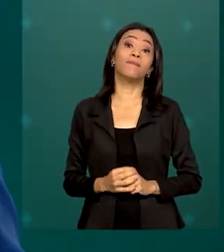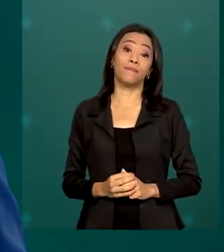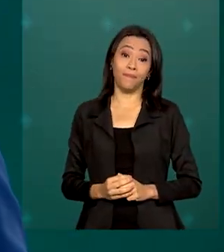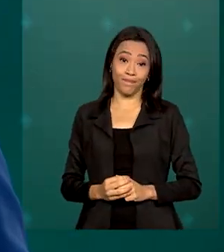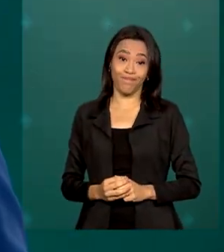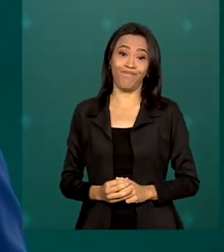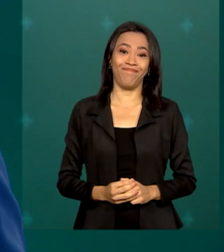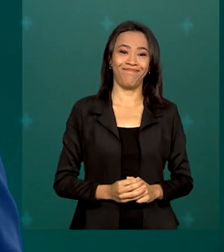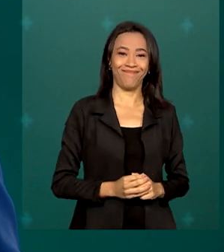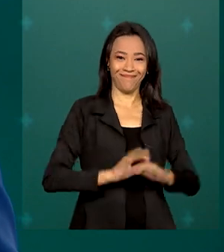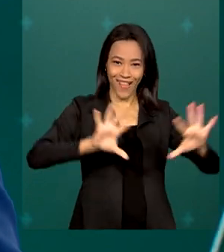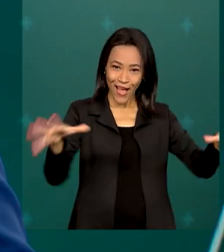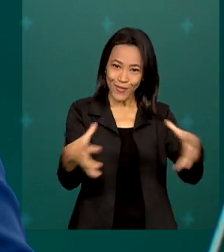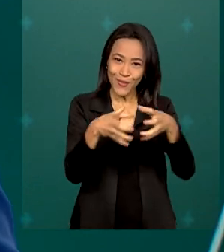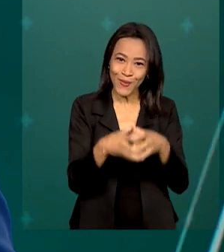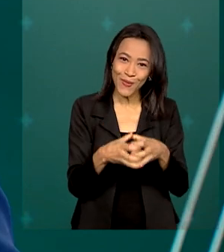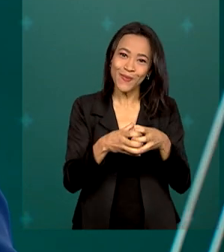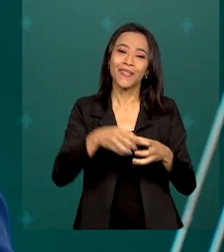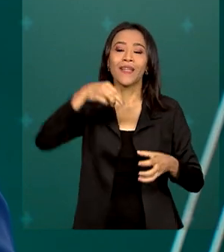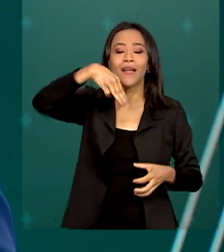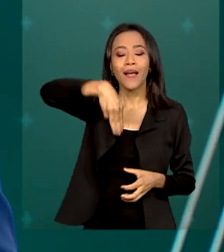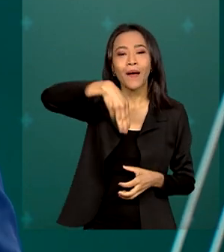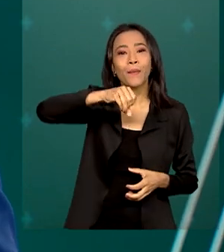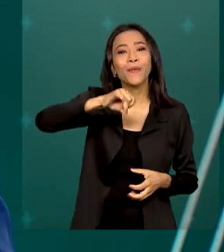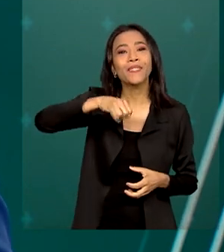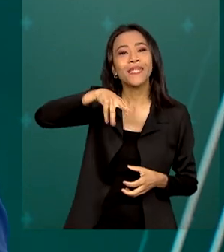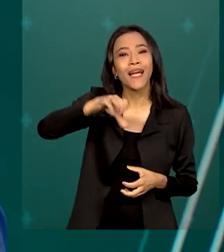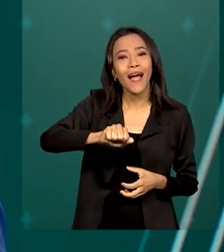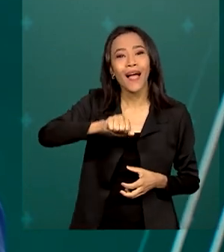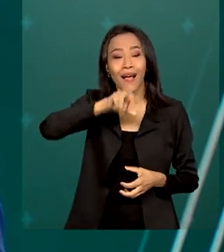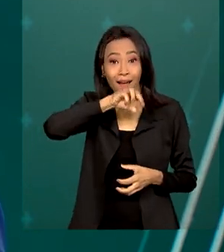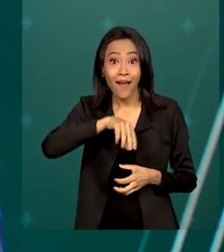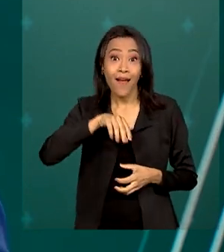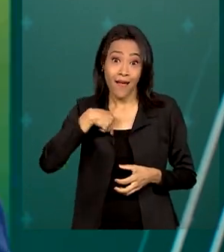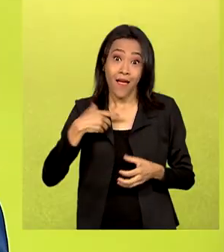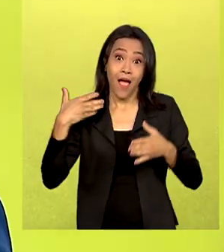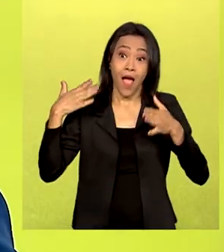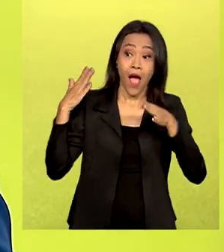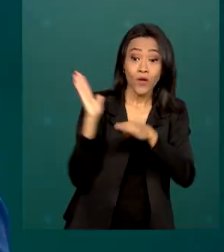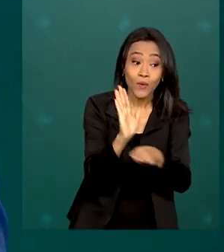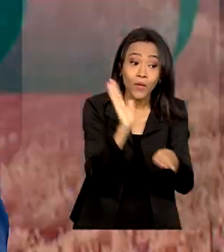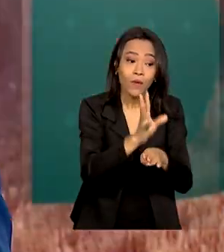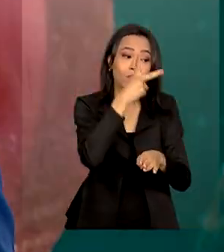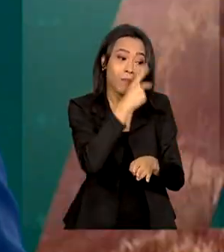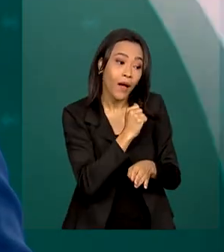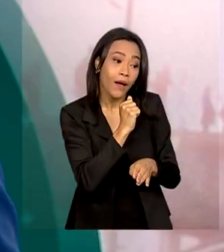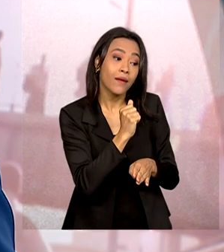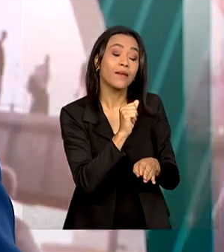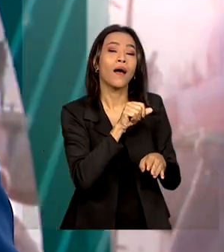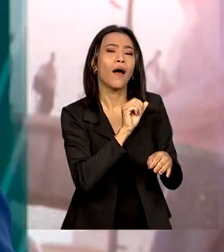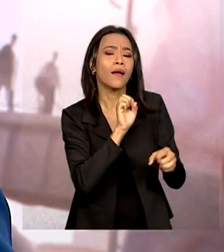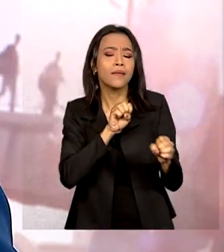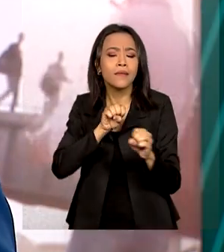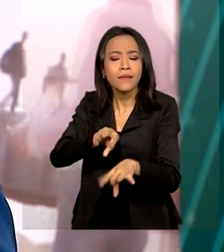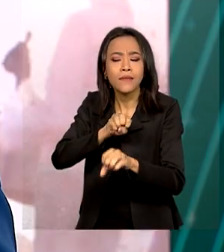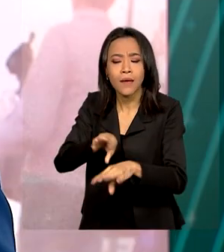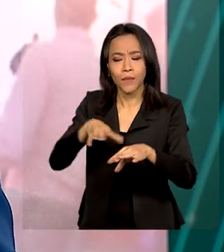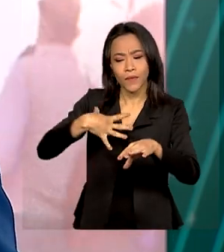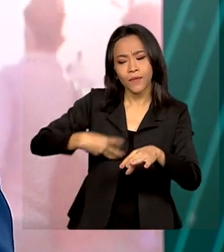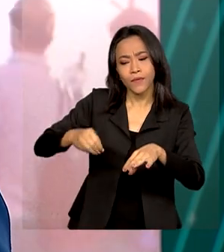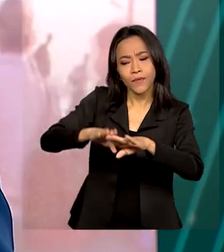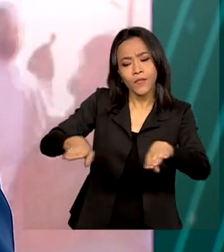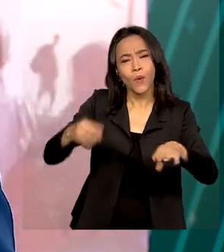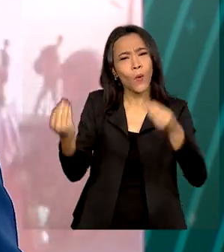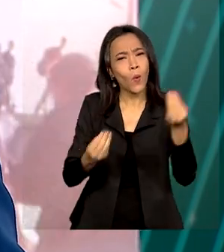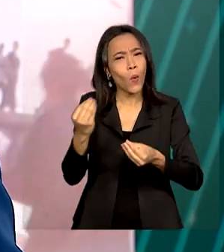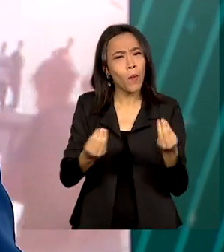A turma da Mônica entrou em cena para ajudar os pais a explicar aos filhos como funciona a classificação